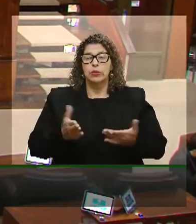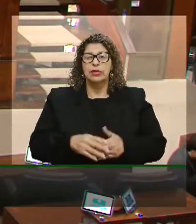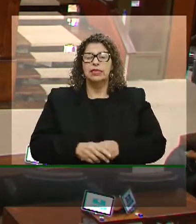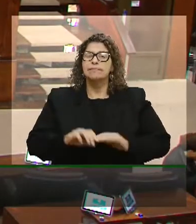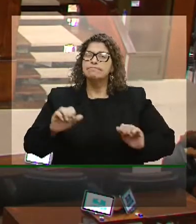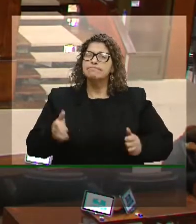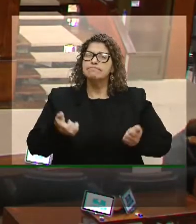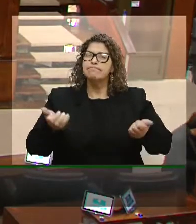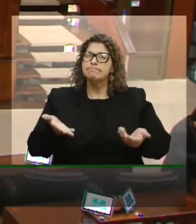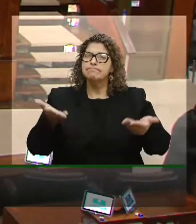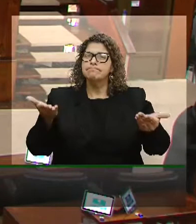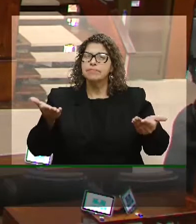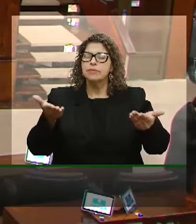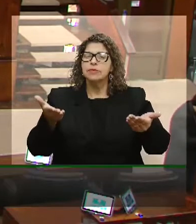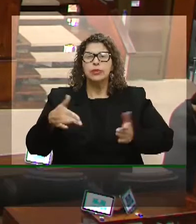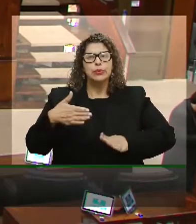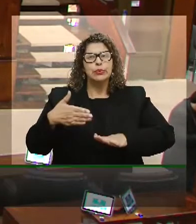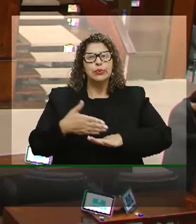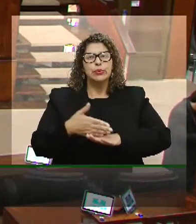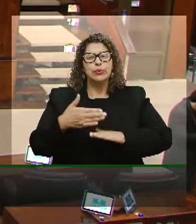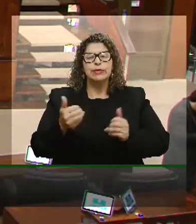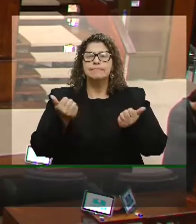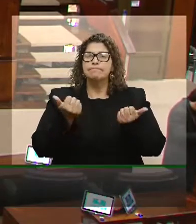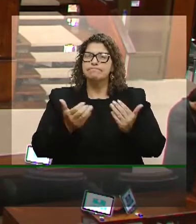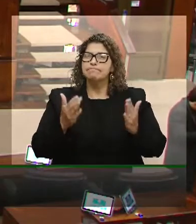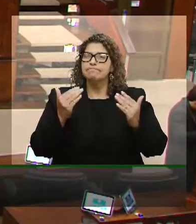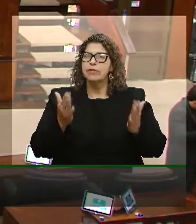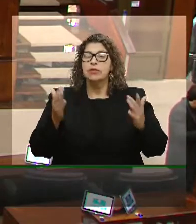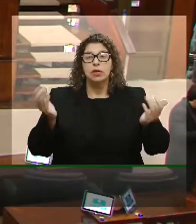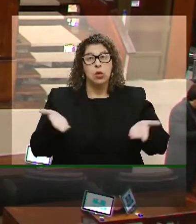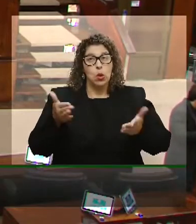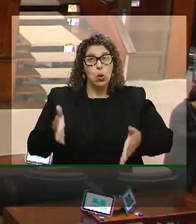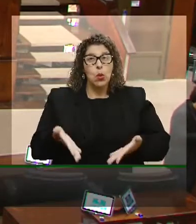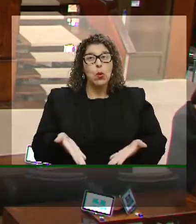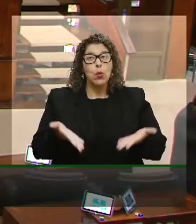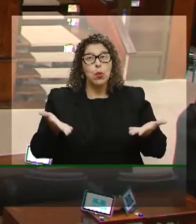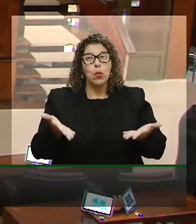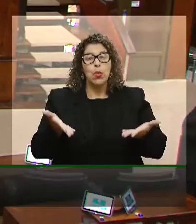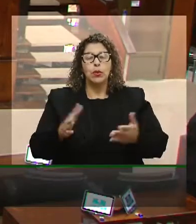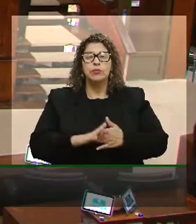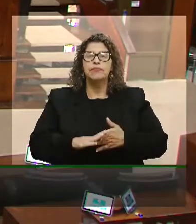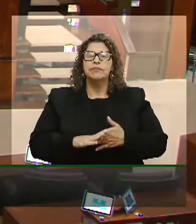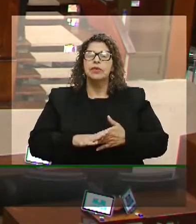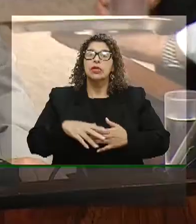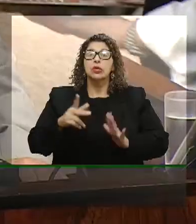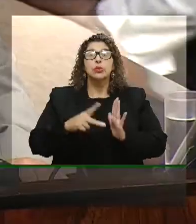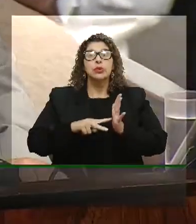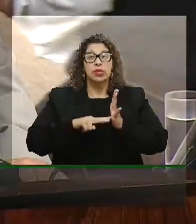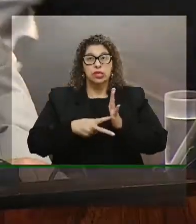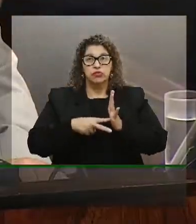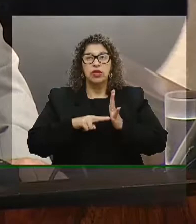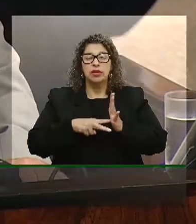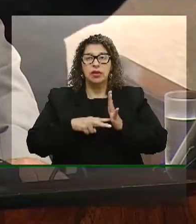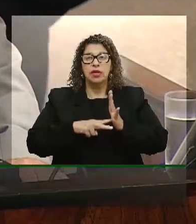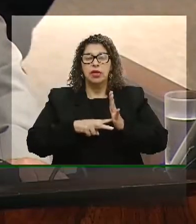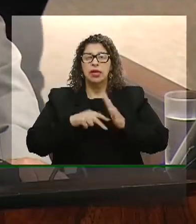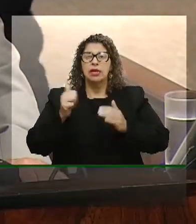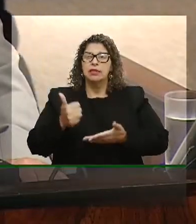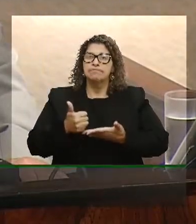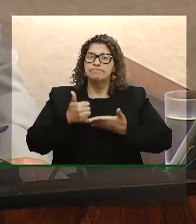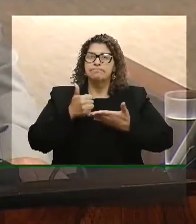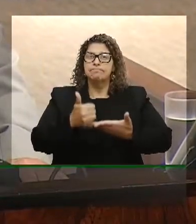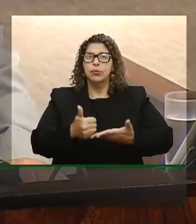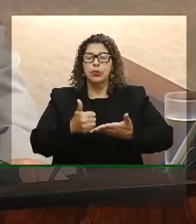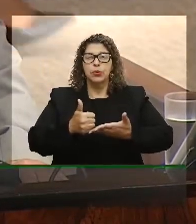saudar a presença, parabenizar a iniciativa da Frente de Sindicatos Integrados em Defesa das Profissões